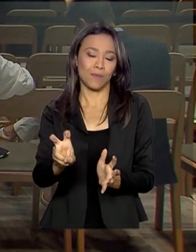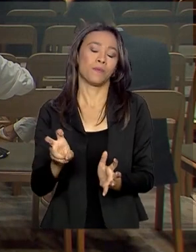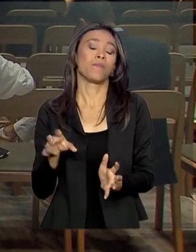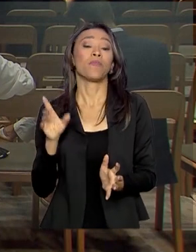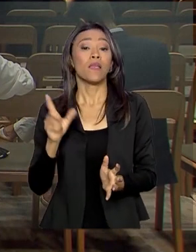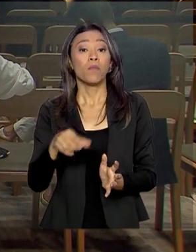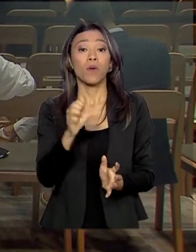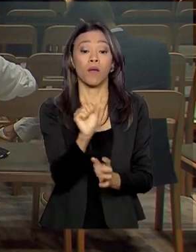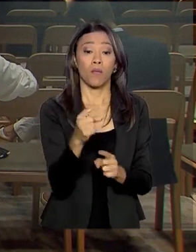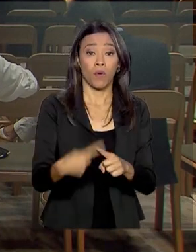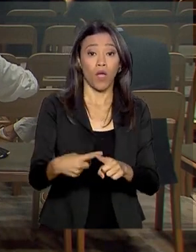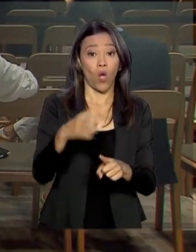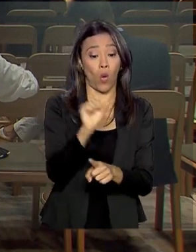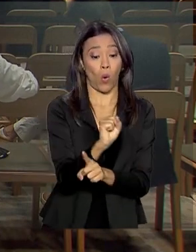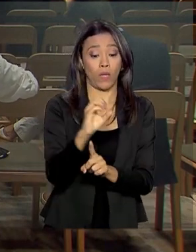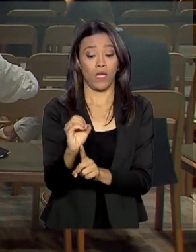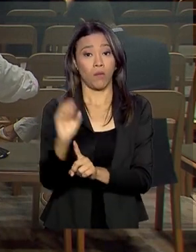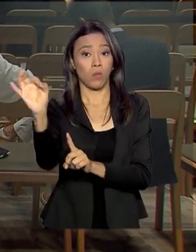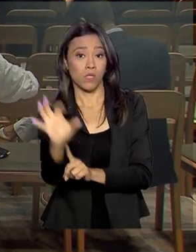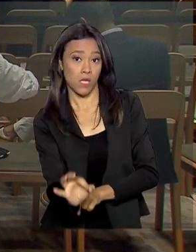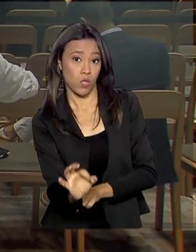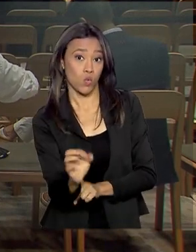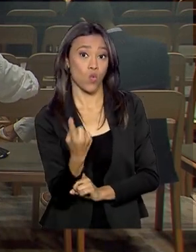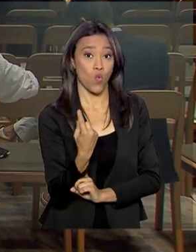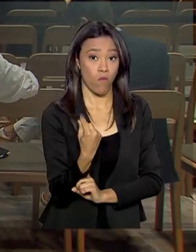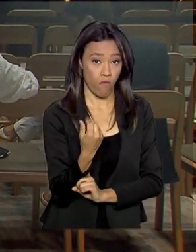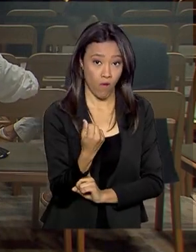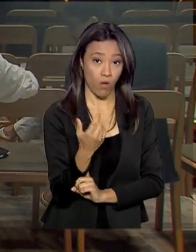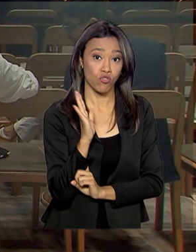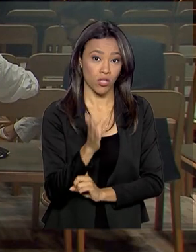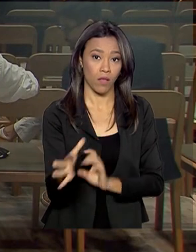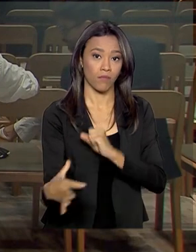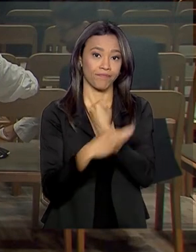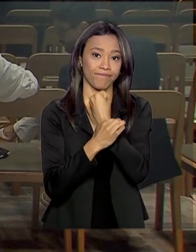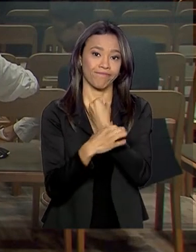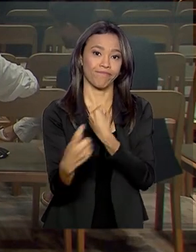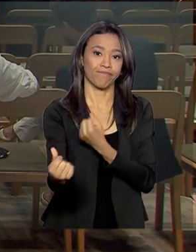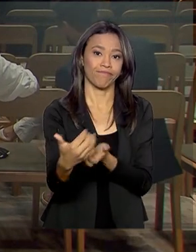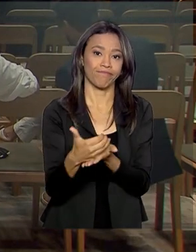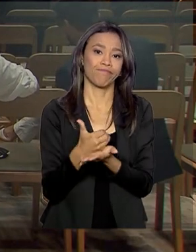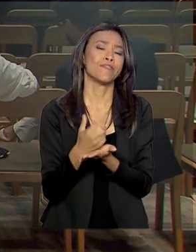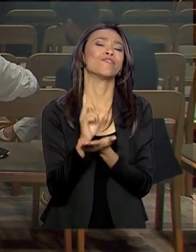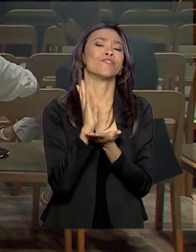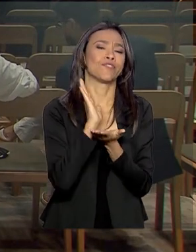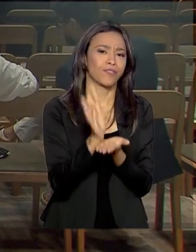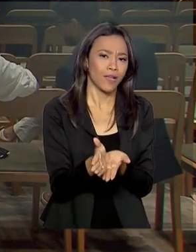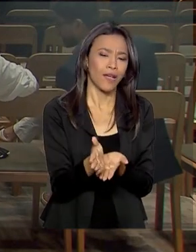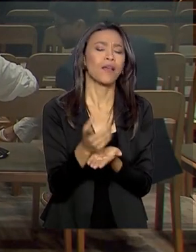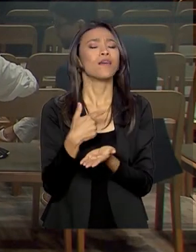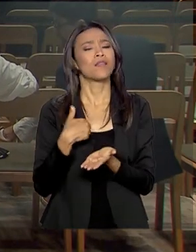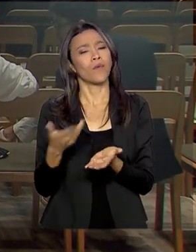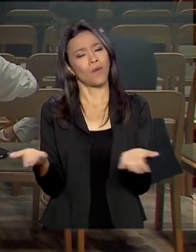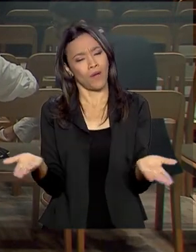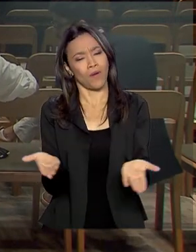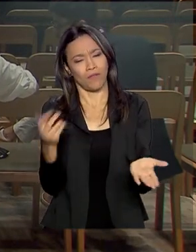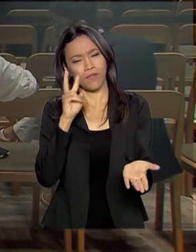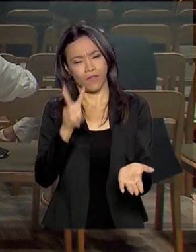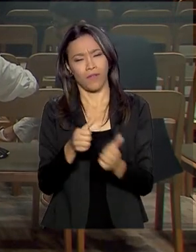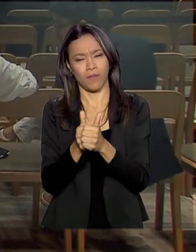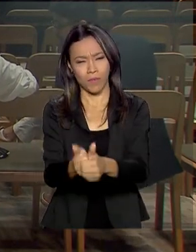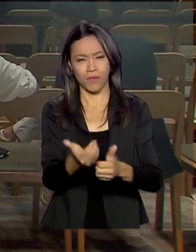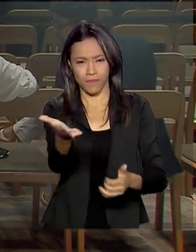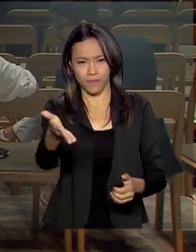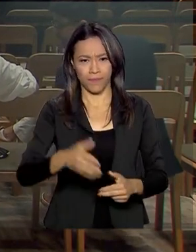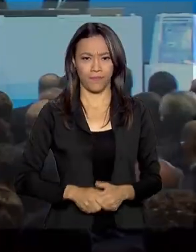já que 80% do valor do bônus já estão garantidos. Eu acompanhei ontem o leilão da sessão onerosa e você acompanha agora na reportagem.